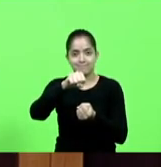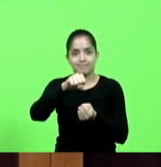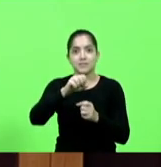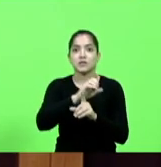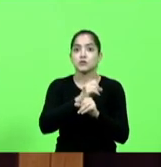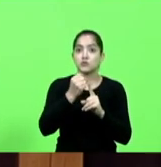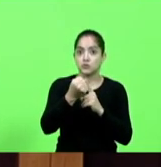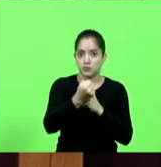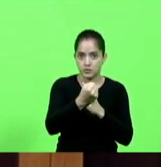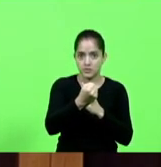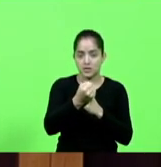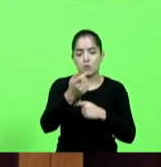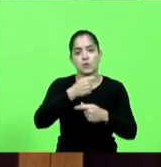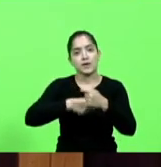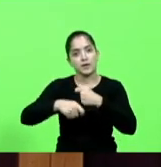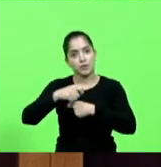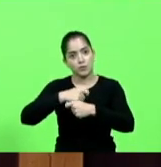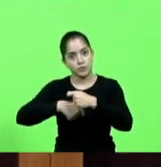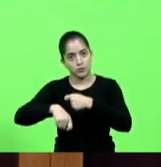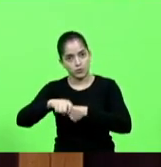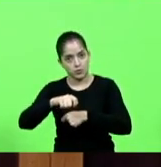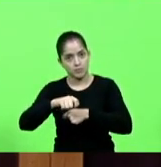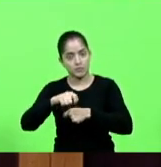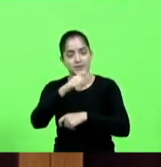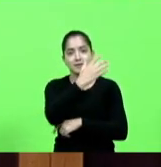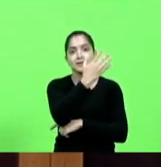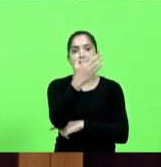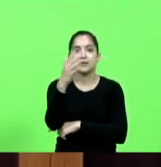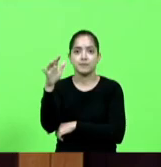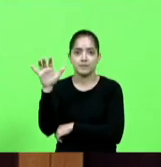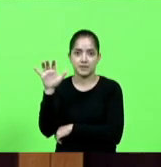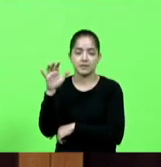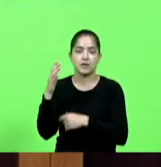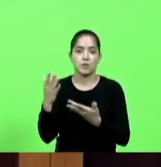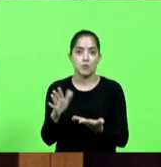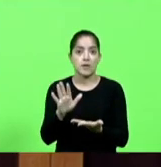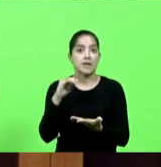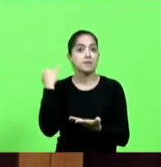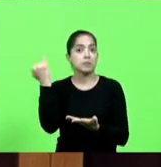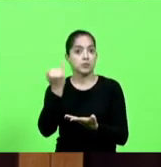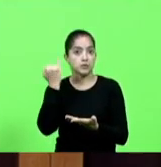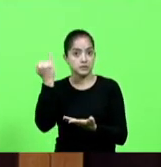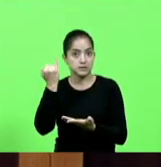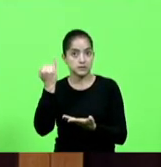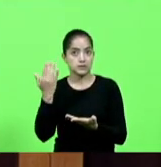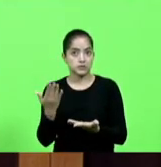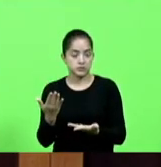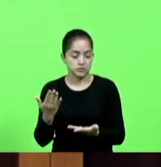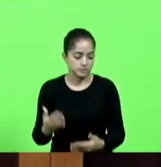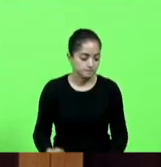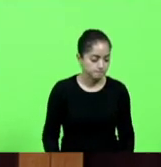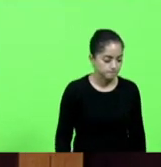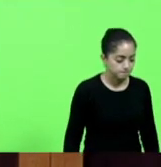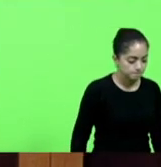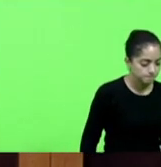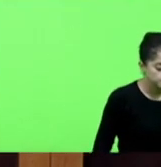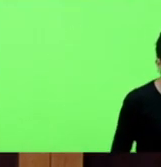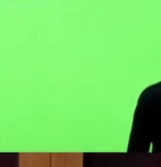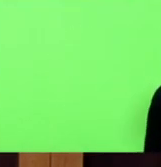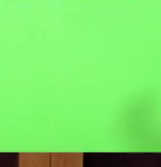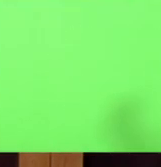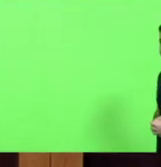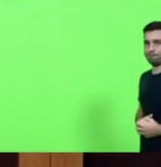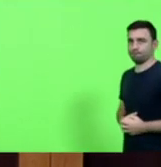econômico e ambiental importante dizer o seguinte se o carvão continuar a